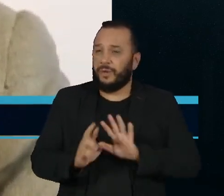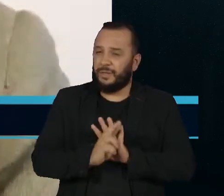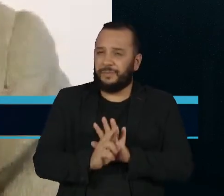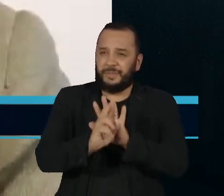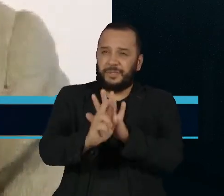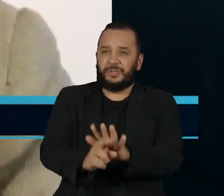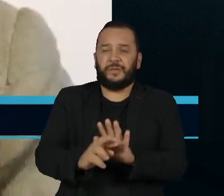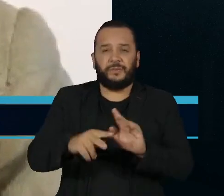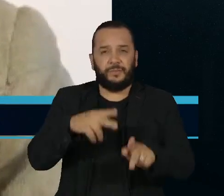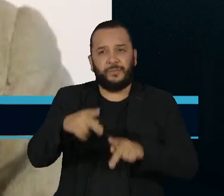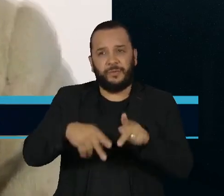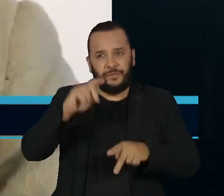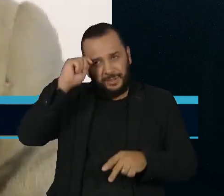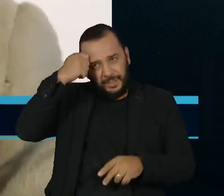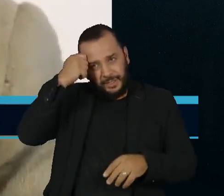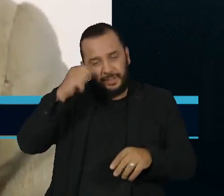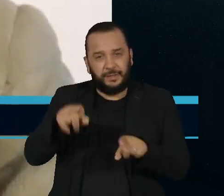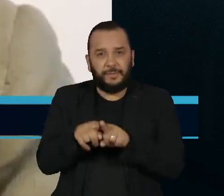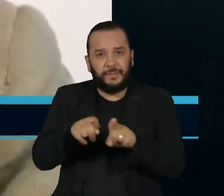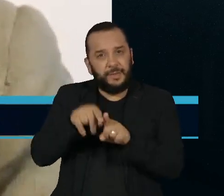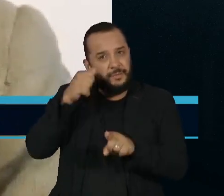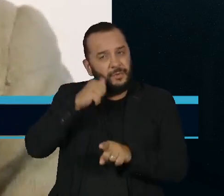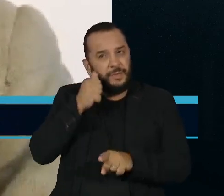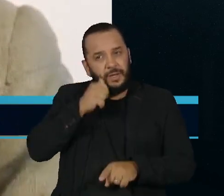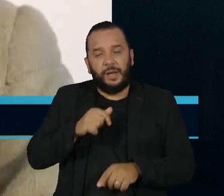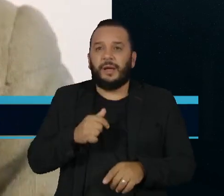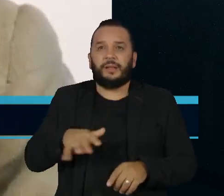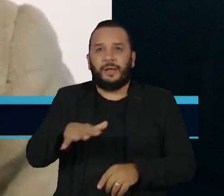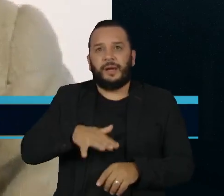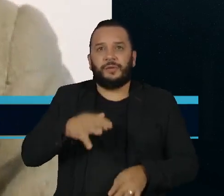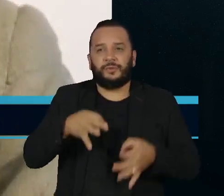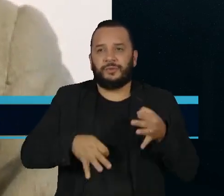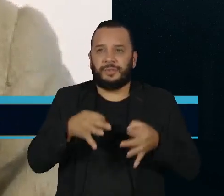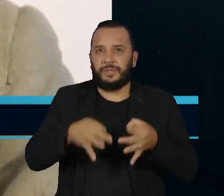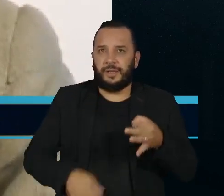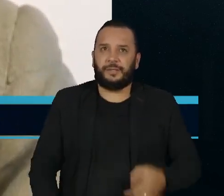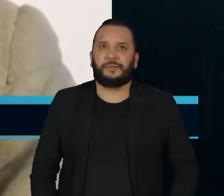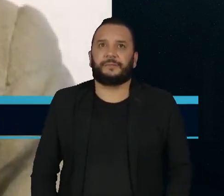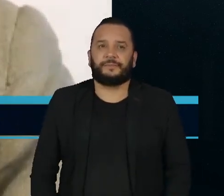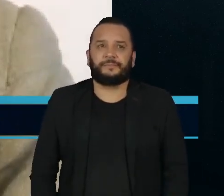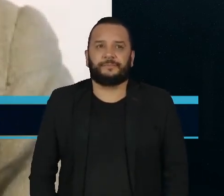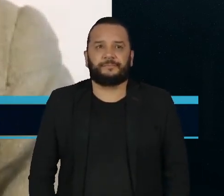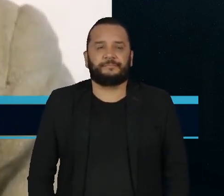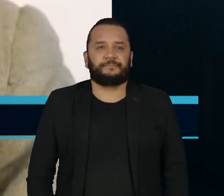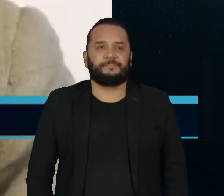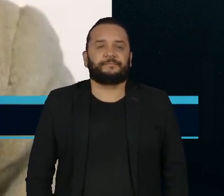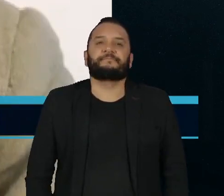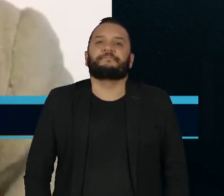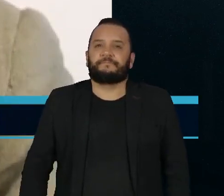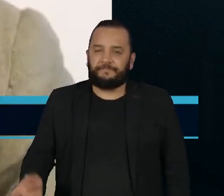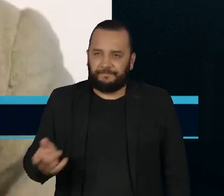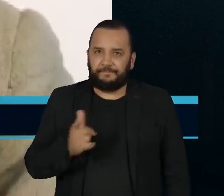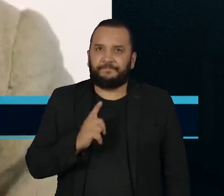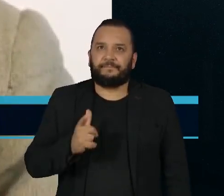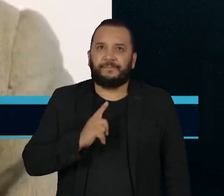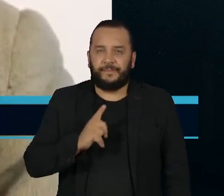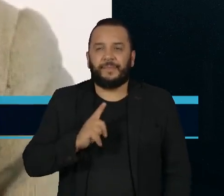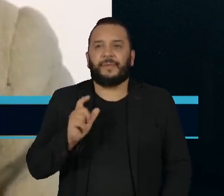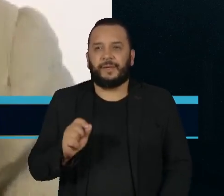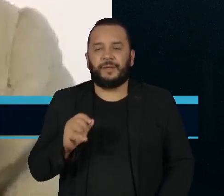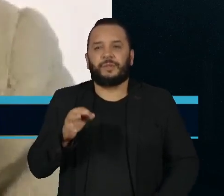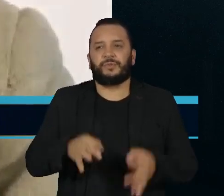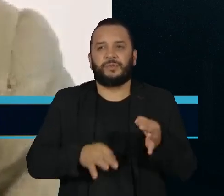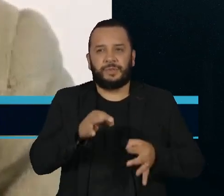da população negra e feminina nas carreiras do judiciário. Temos um leque muito amplo de juristas